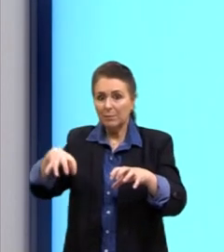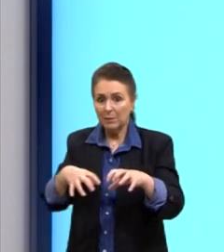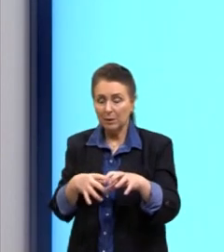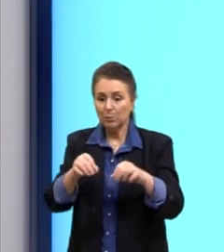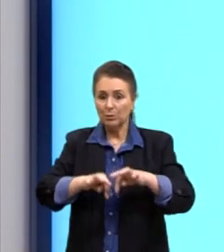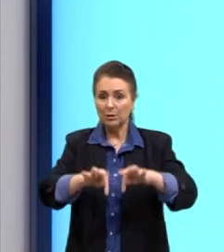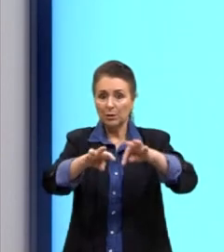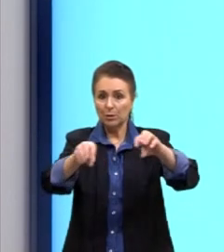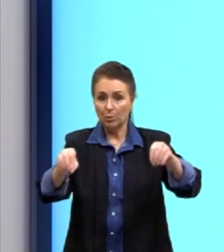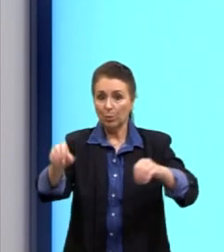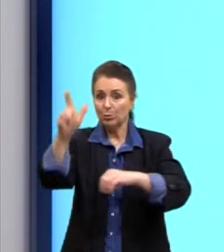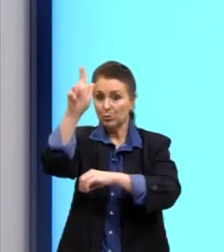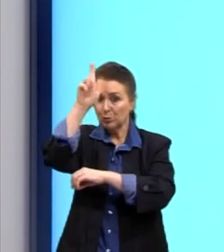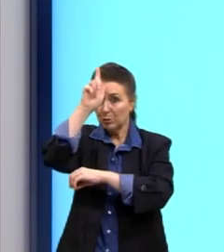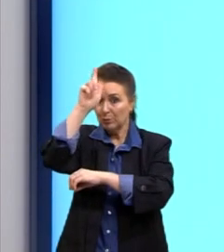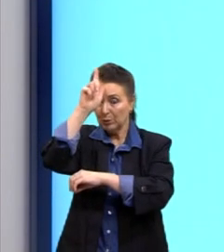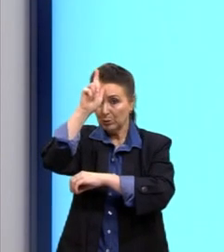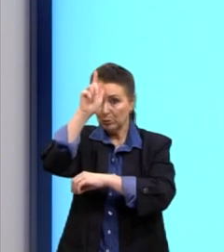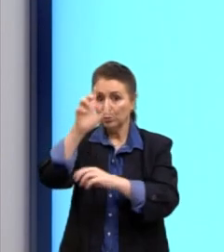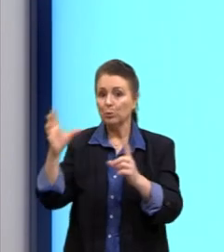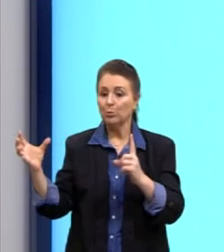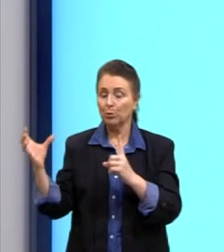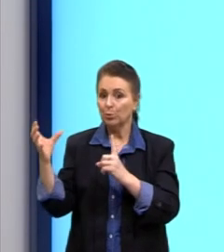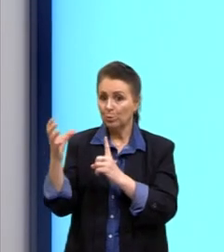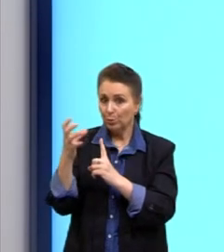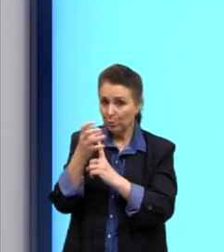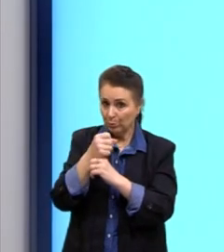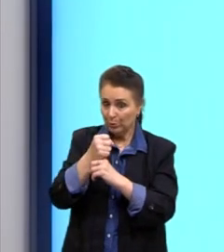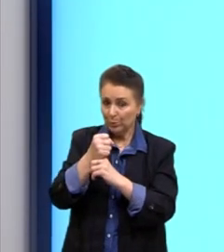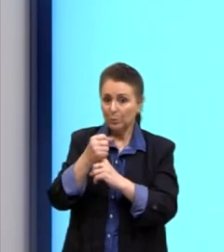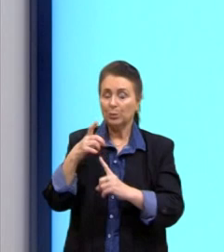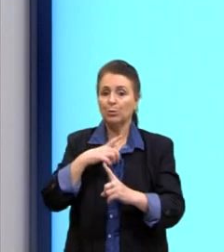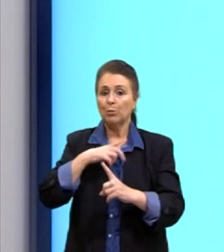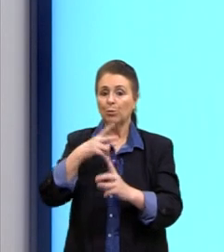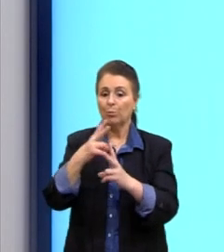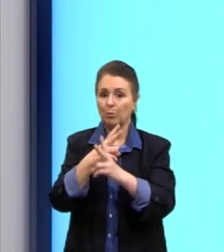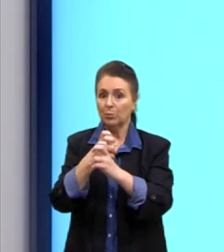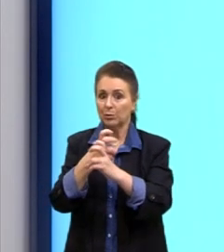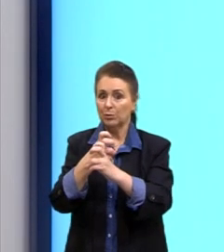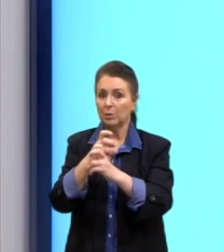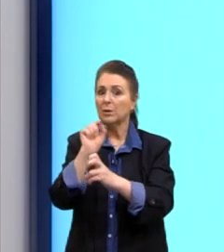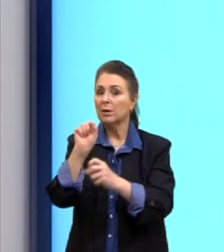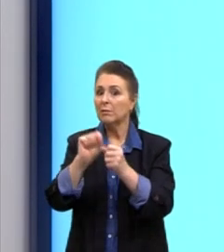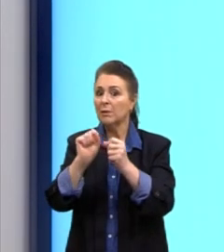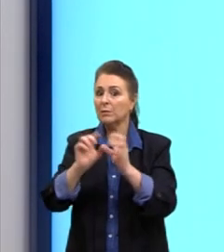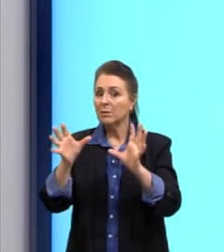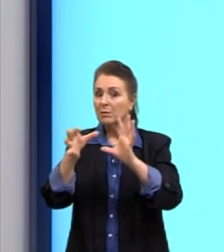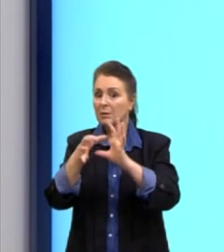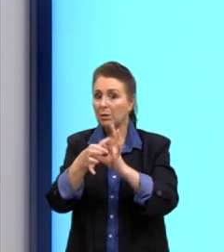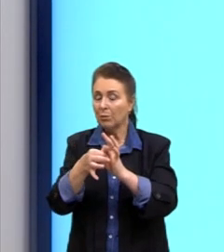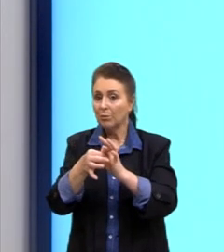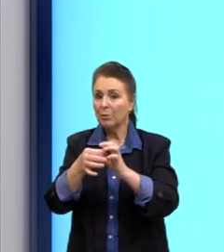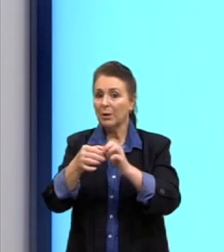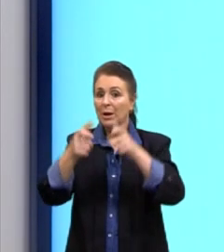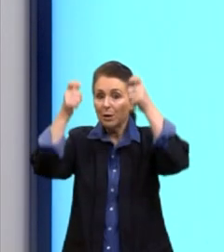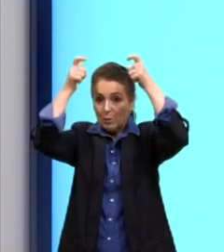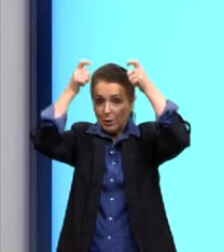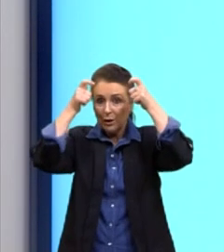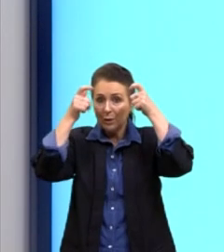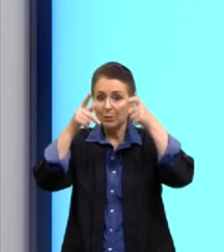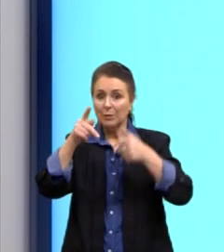austríaco. E quem vai fazer essa unificação vai ser o reino da Prússia. A Prússia era a parte mais